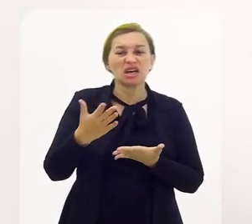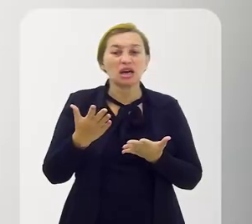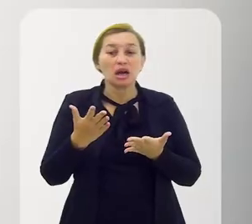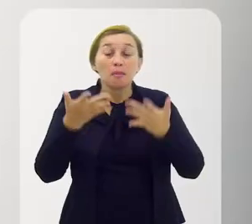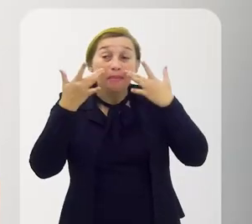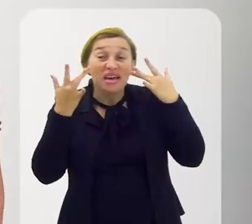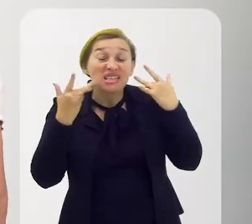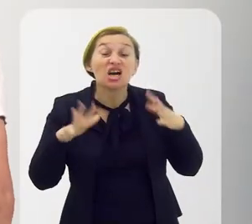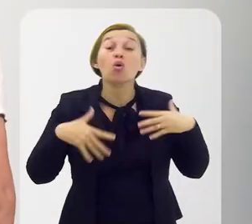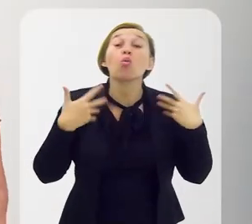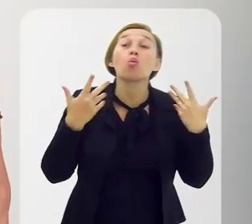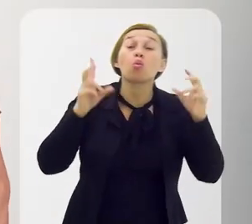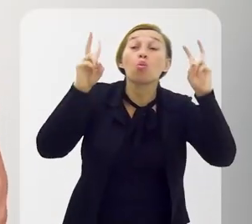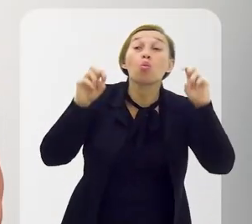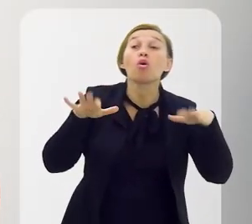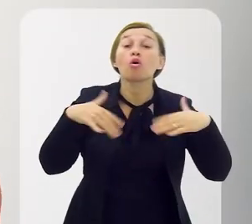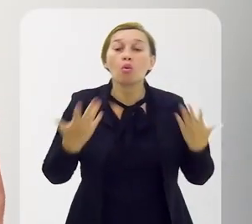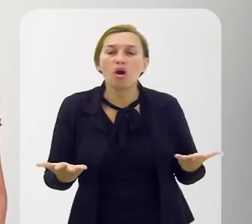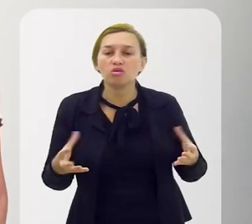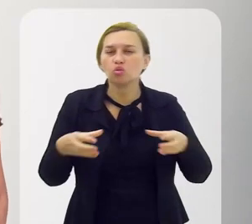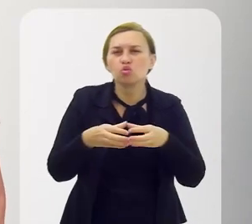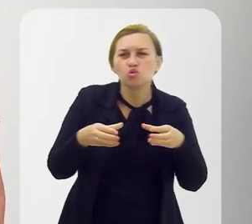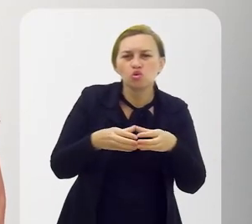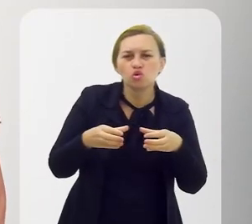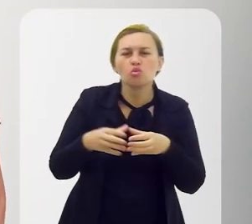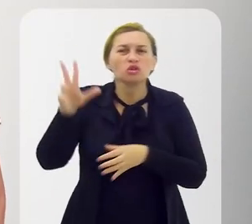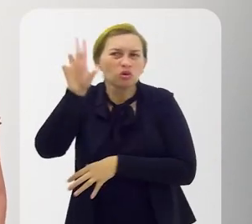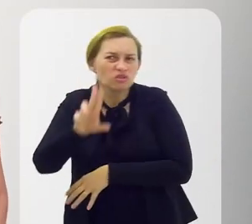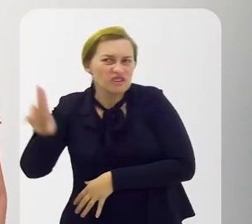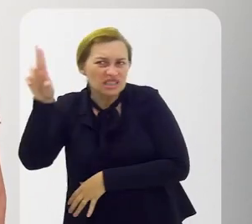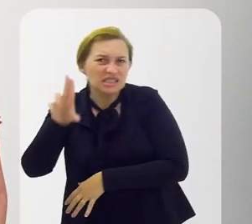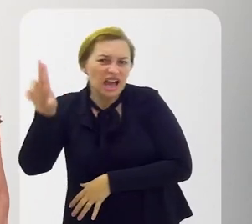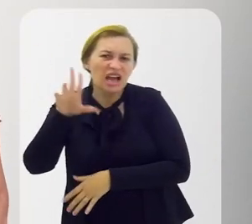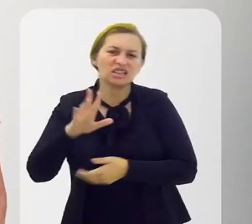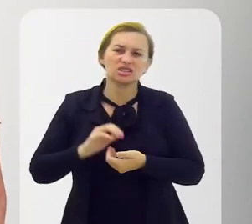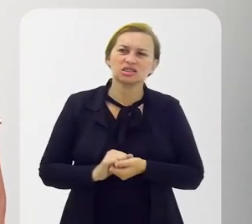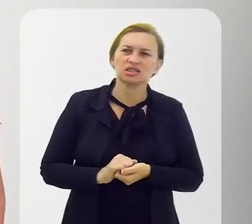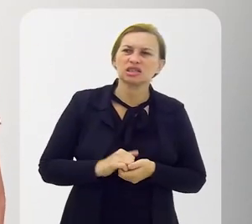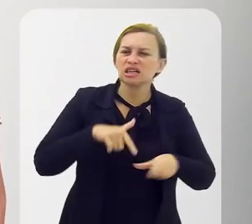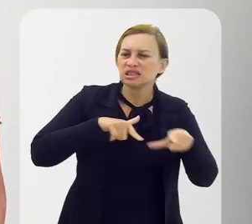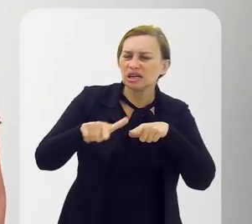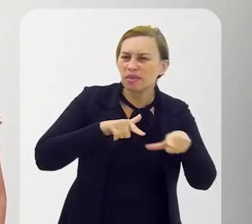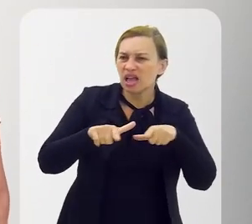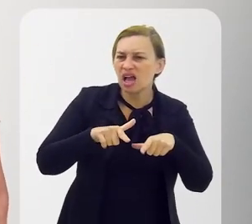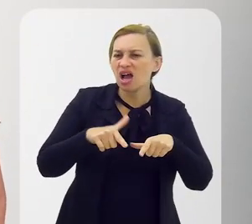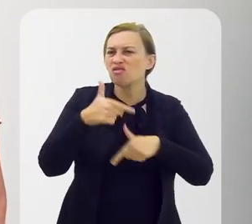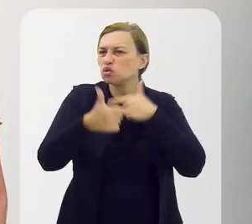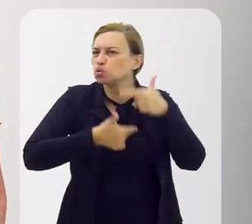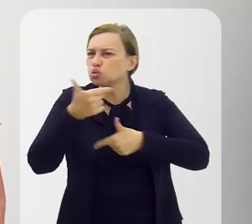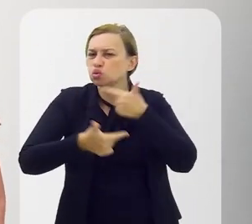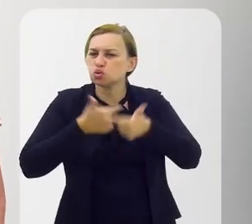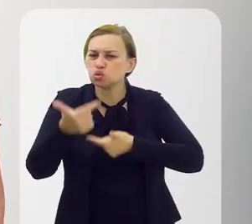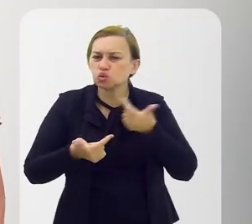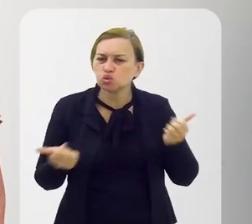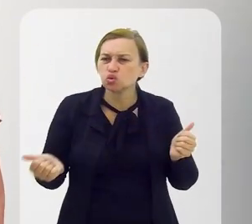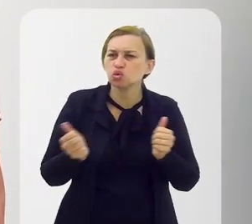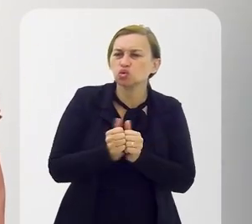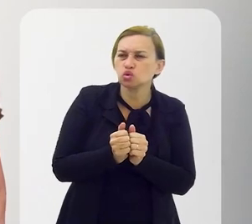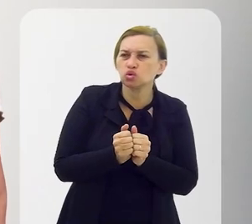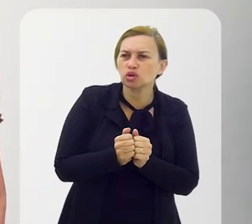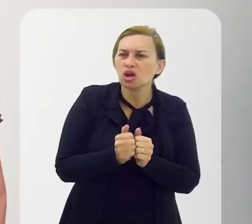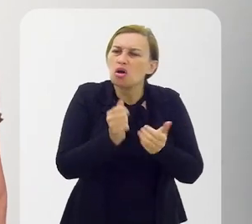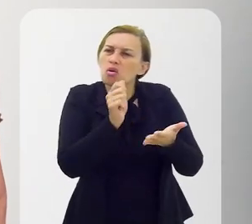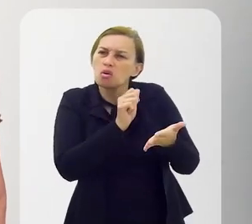peça? É que era uma peça A gente tinha um grupo na universidade Trabalhava com um grupo na universidade